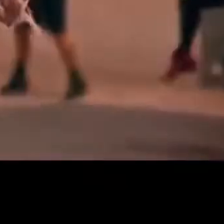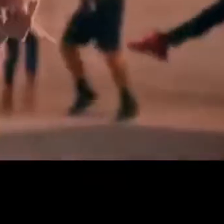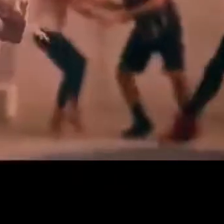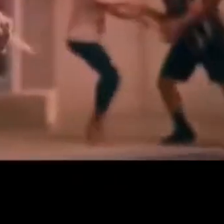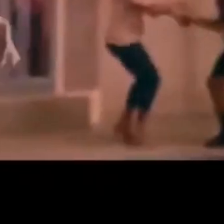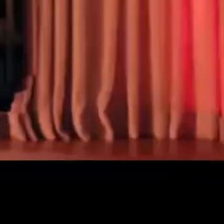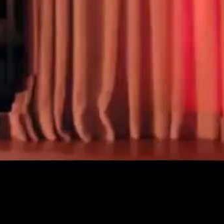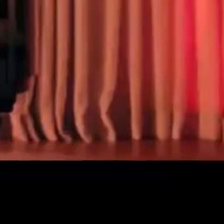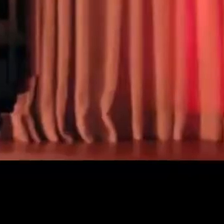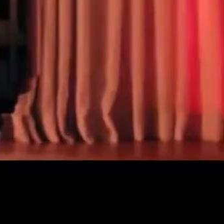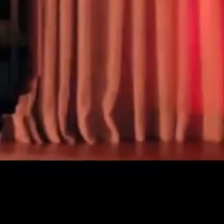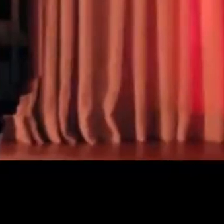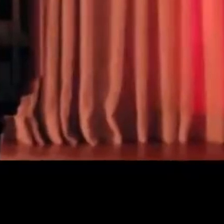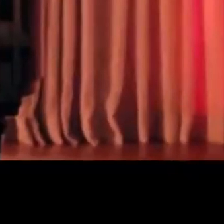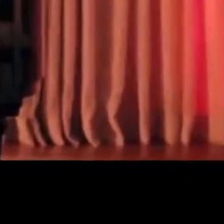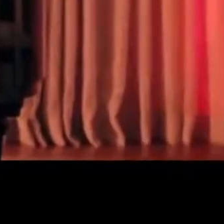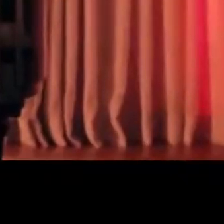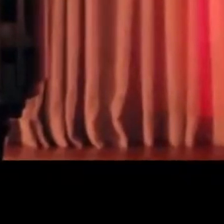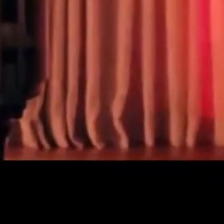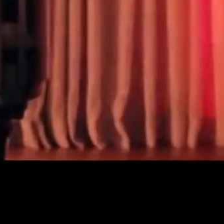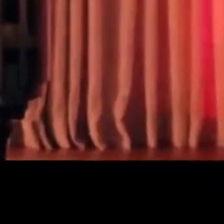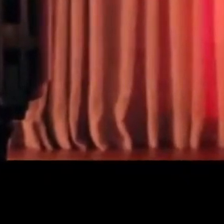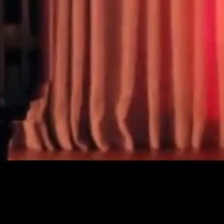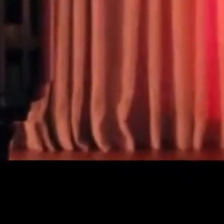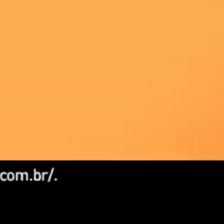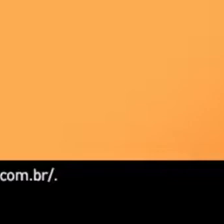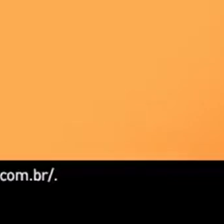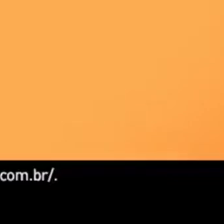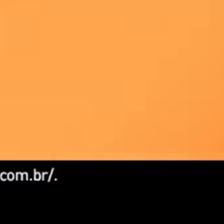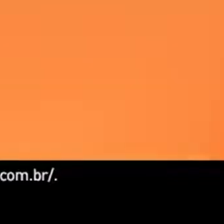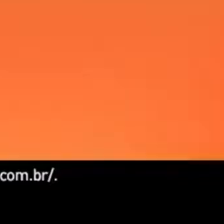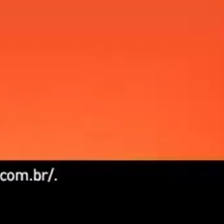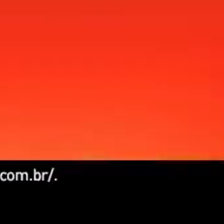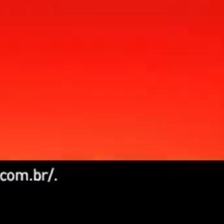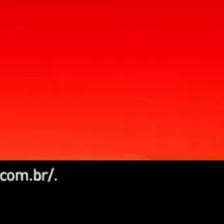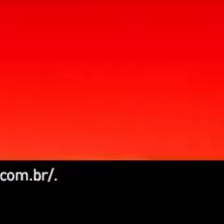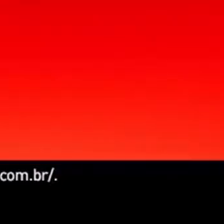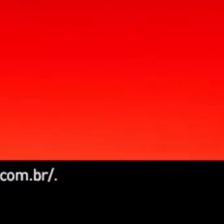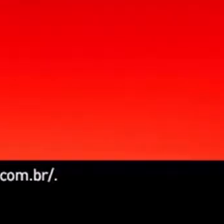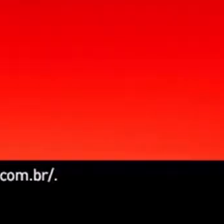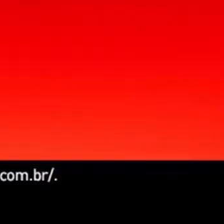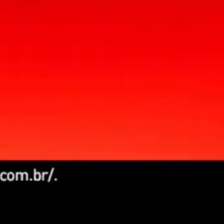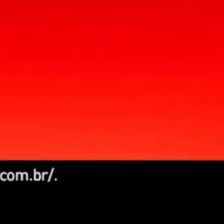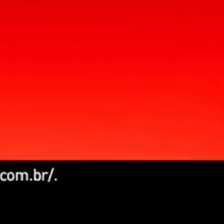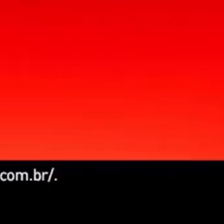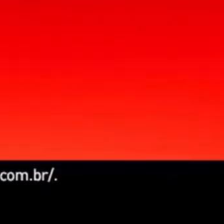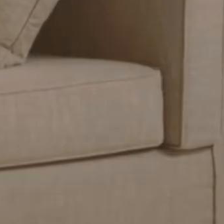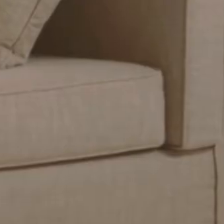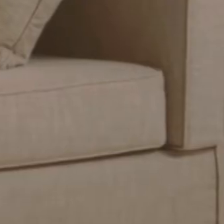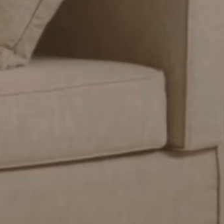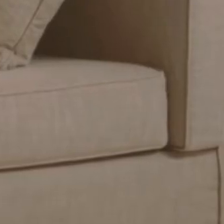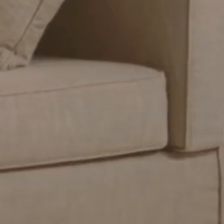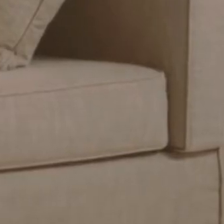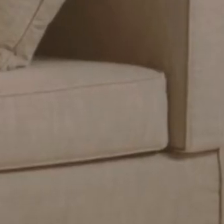Com a clara Eu sou muito mais Claro Tudo junto e conectado